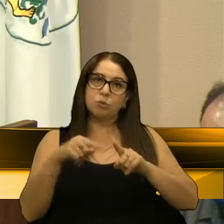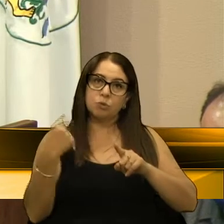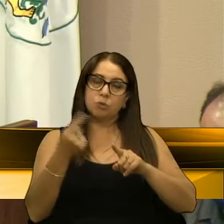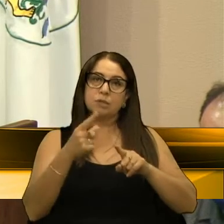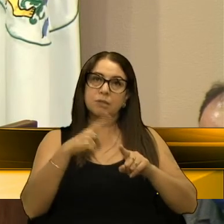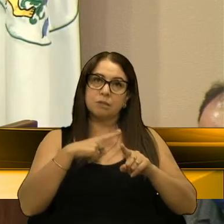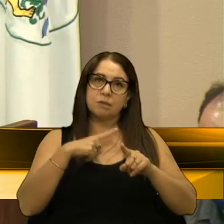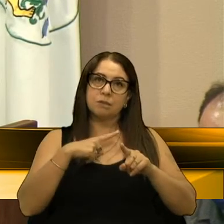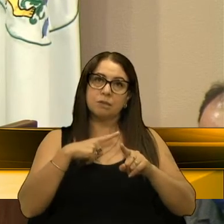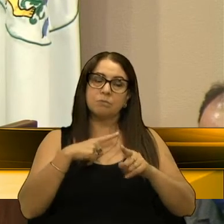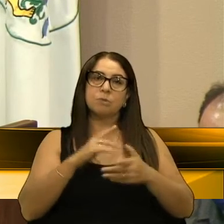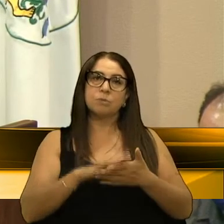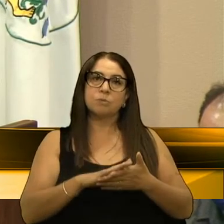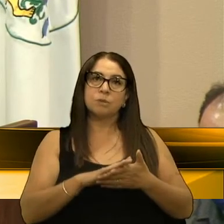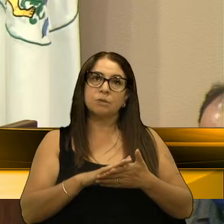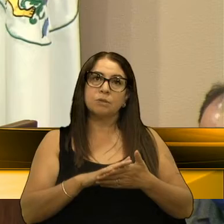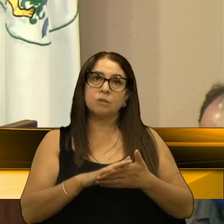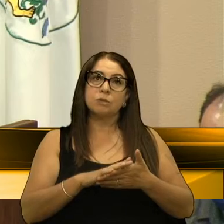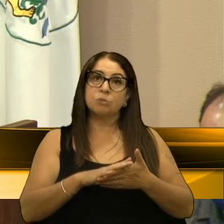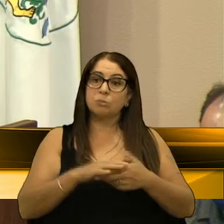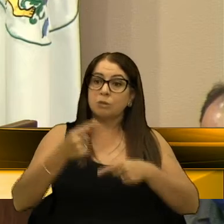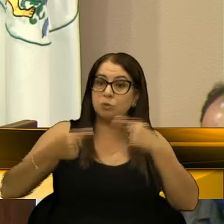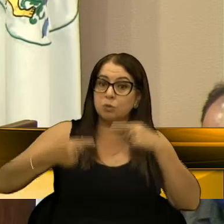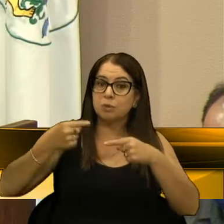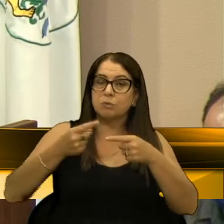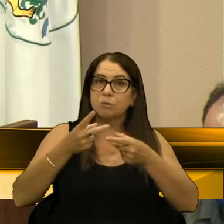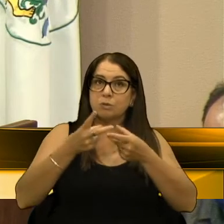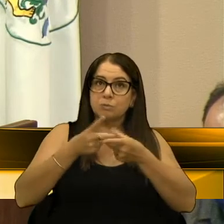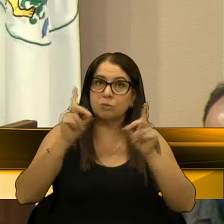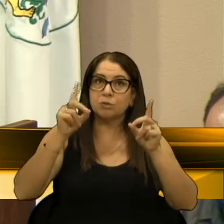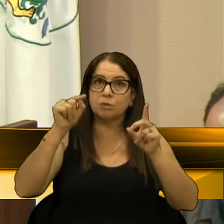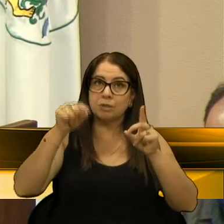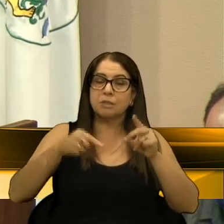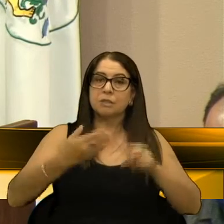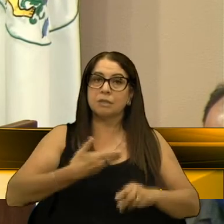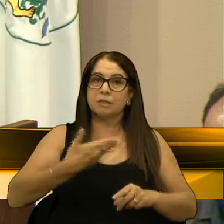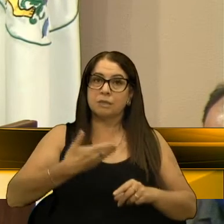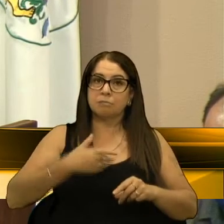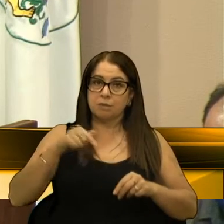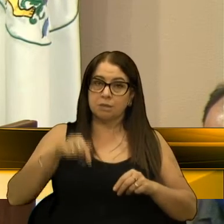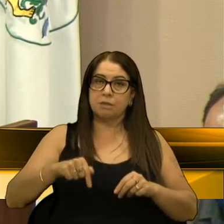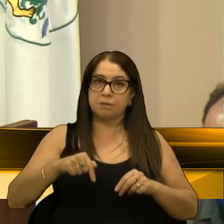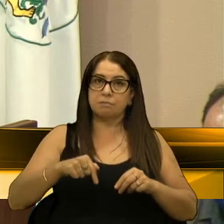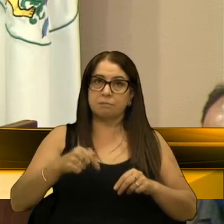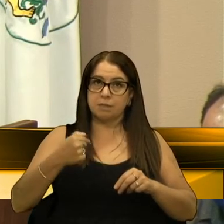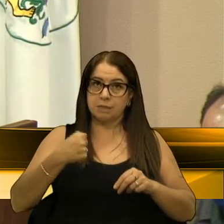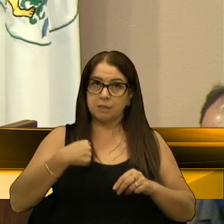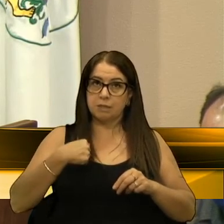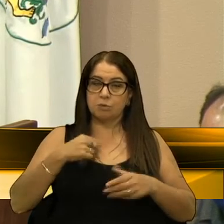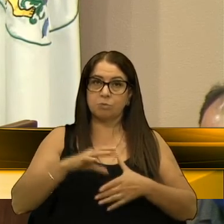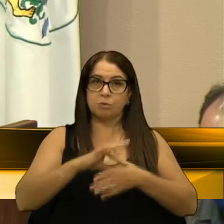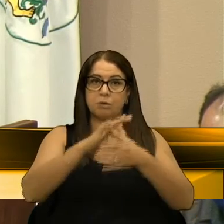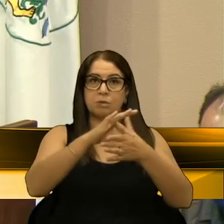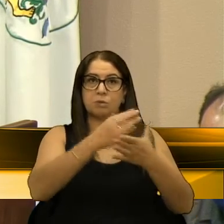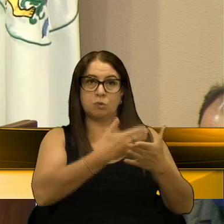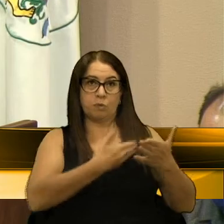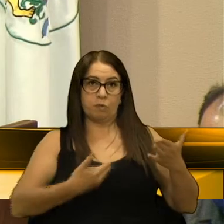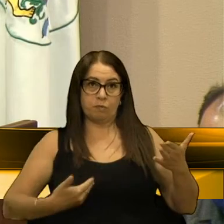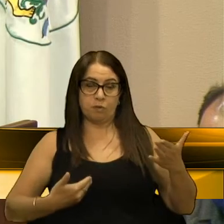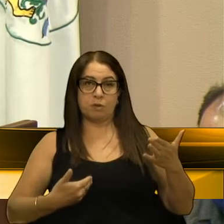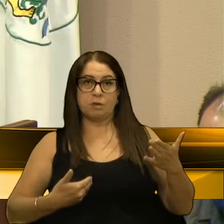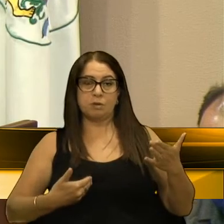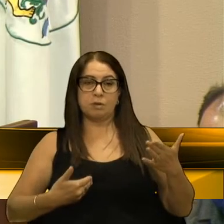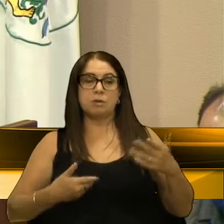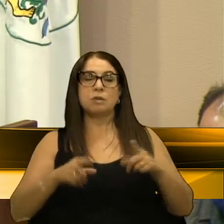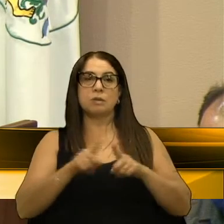tenha uma reação democrática e amiga aqui no Legislativo. E eu, como líder do governo, vou